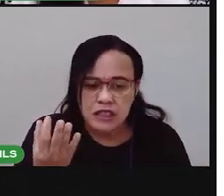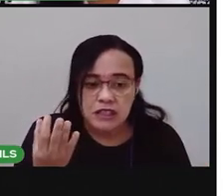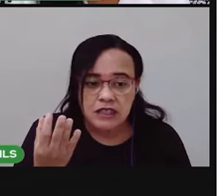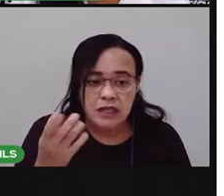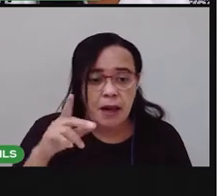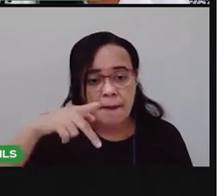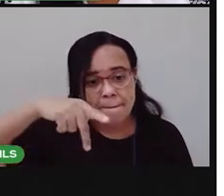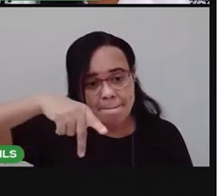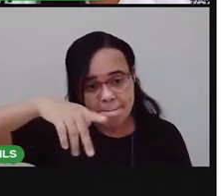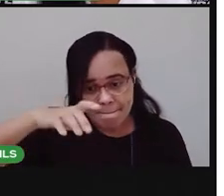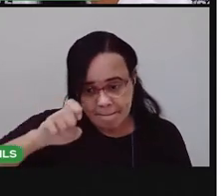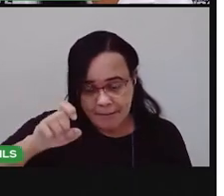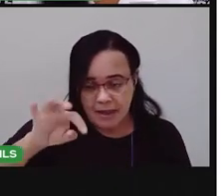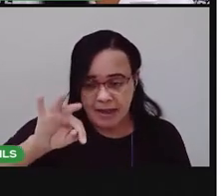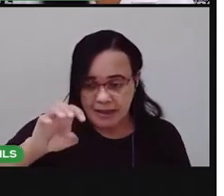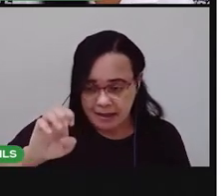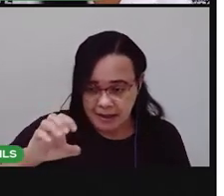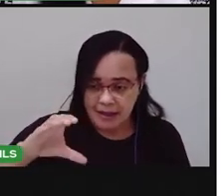Pé-teca.